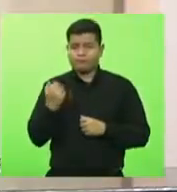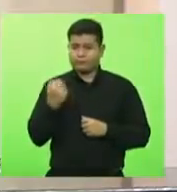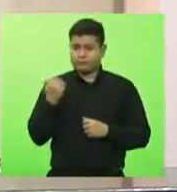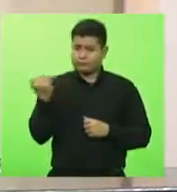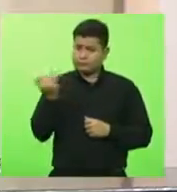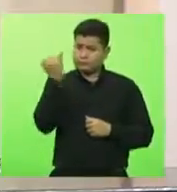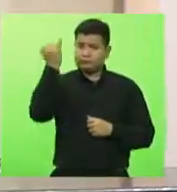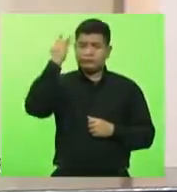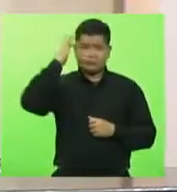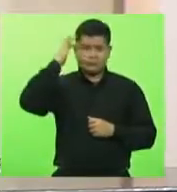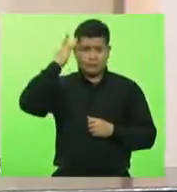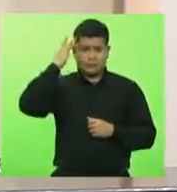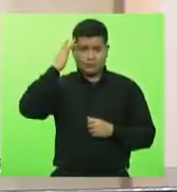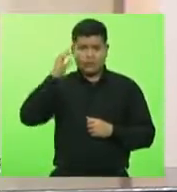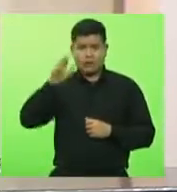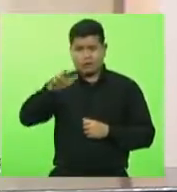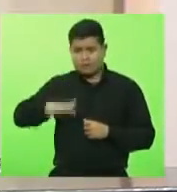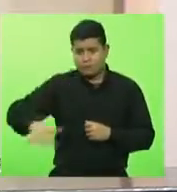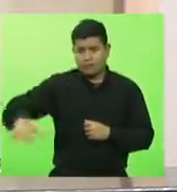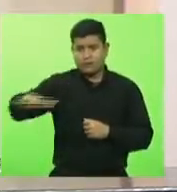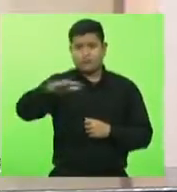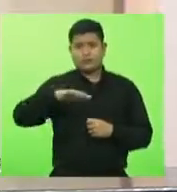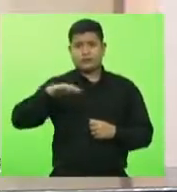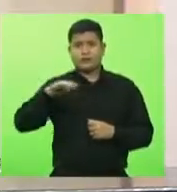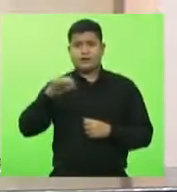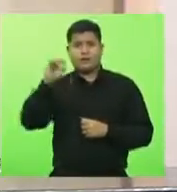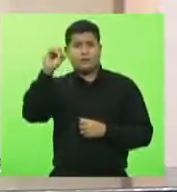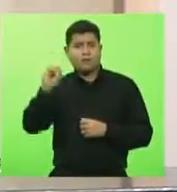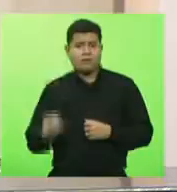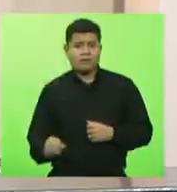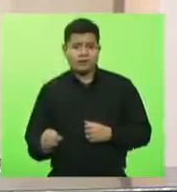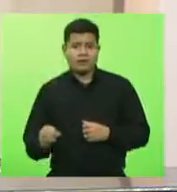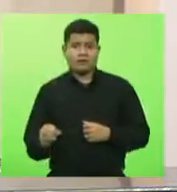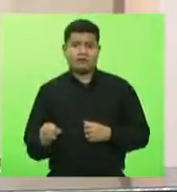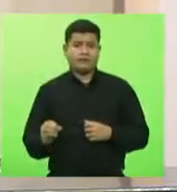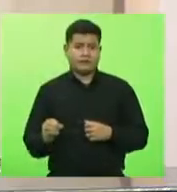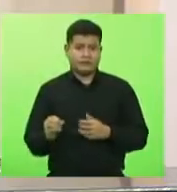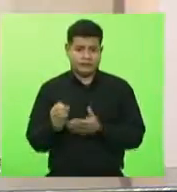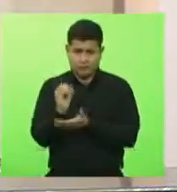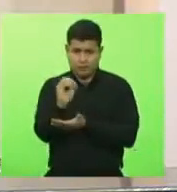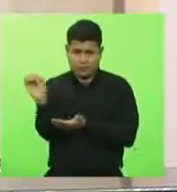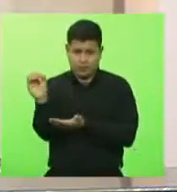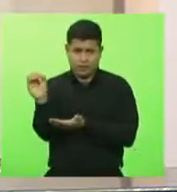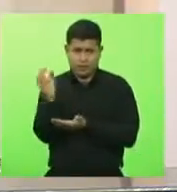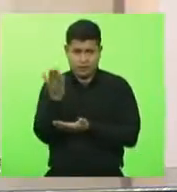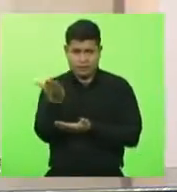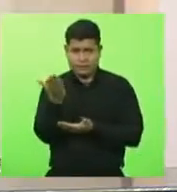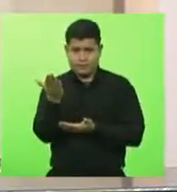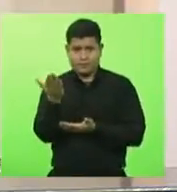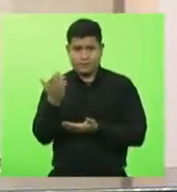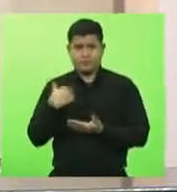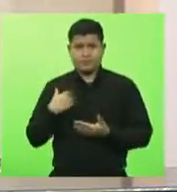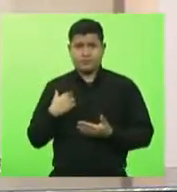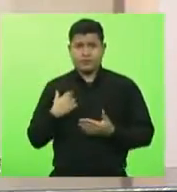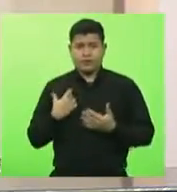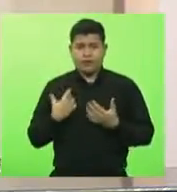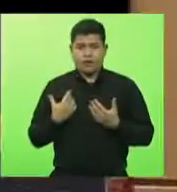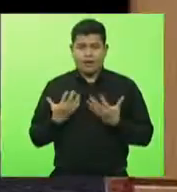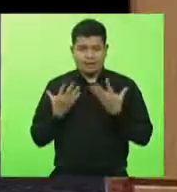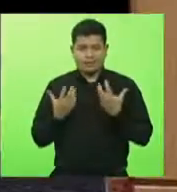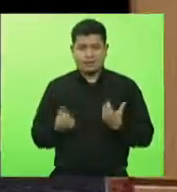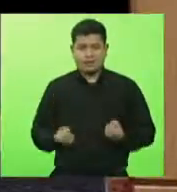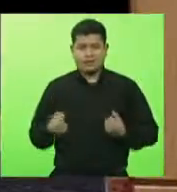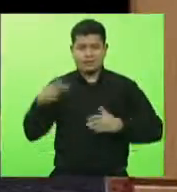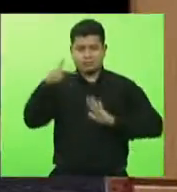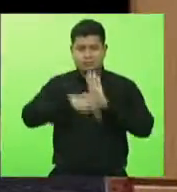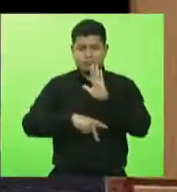para a região do extremo oeste do estado de Santa Catarina, esse gesto de unidade da bancada em abraçar este grande projeto que vai